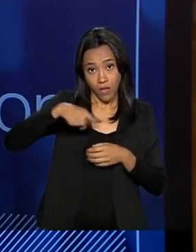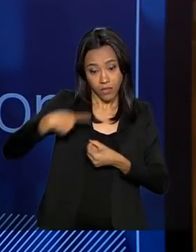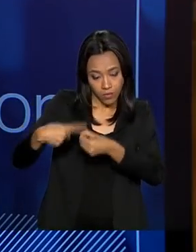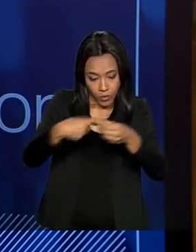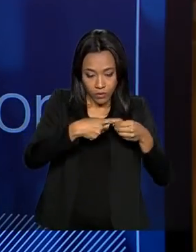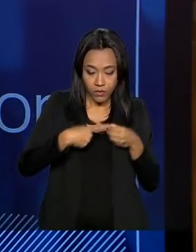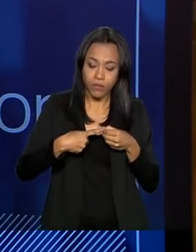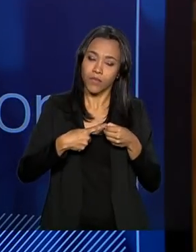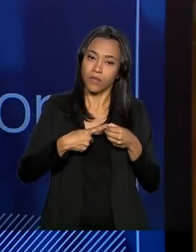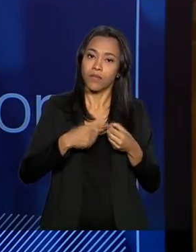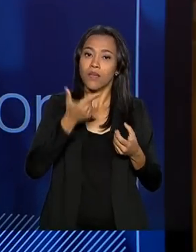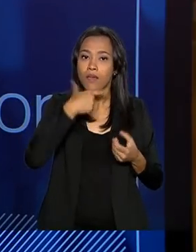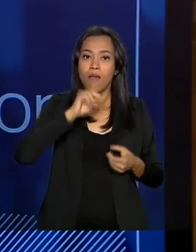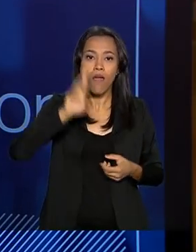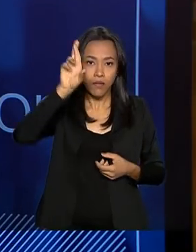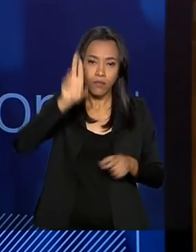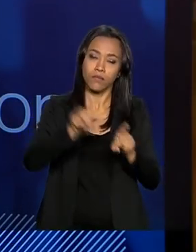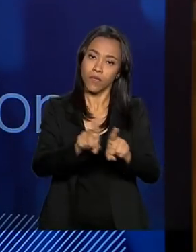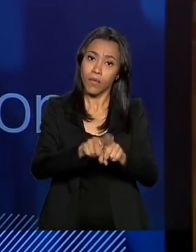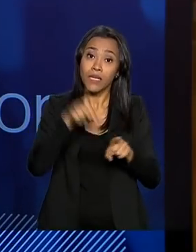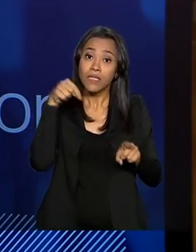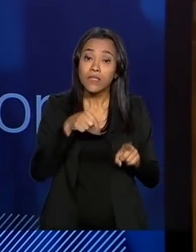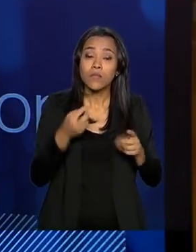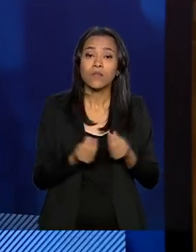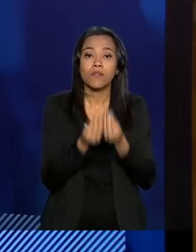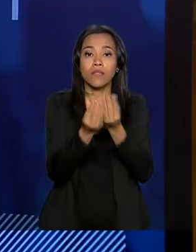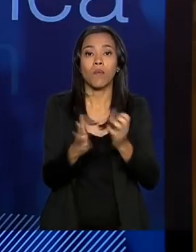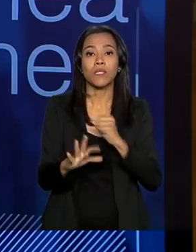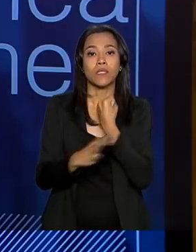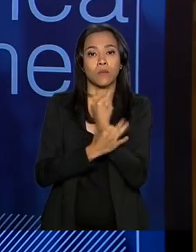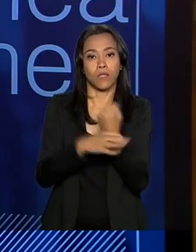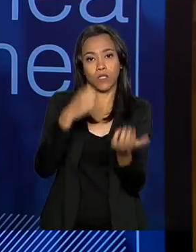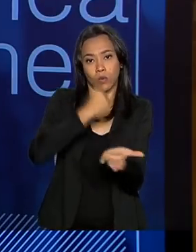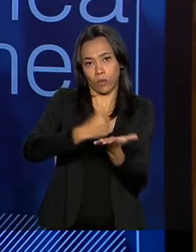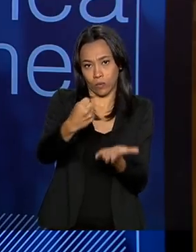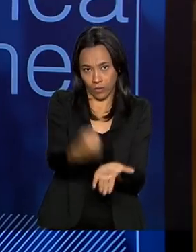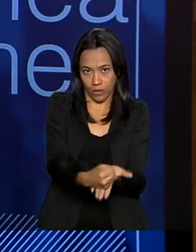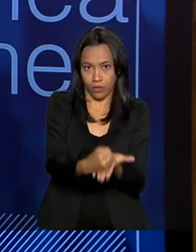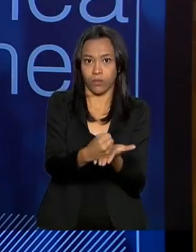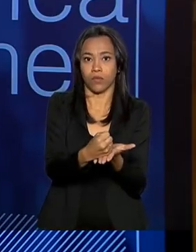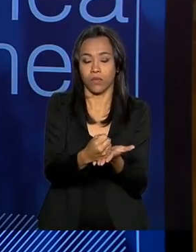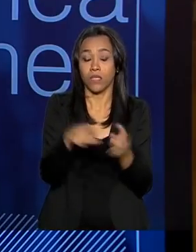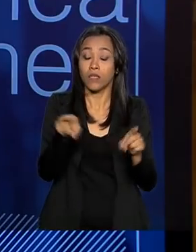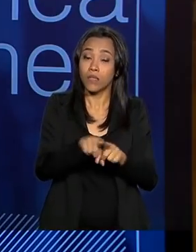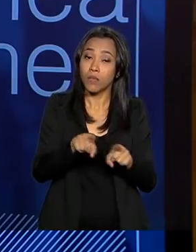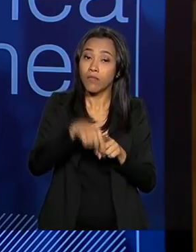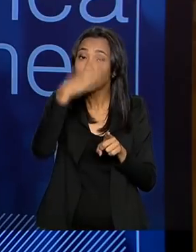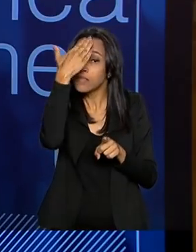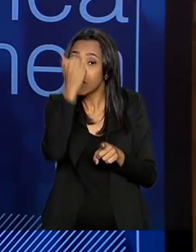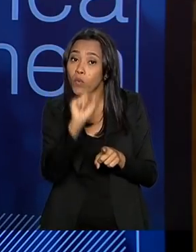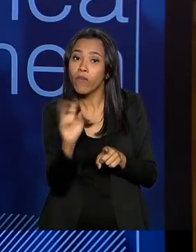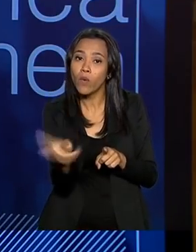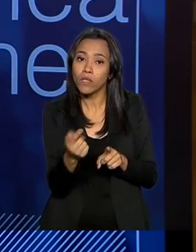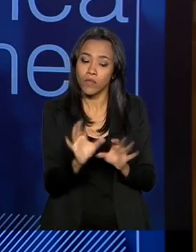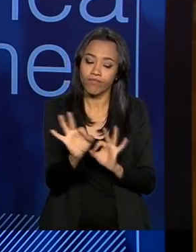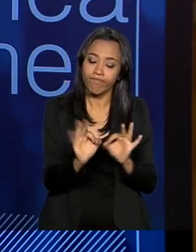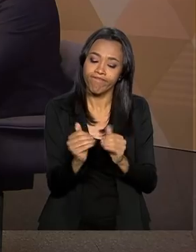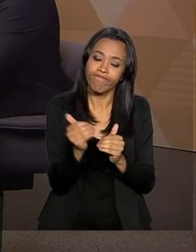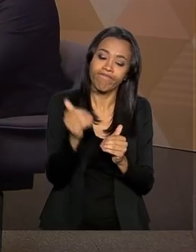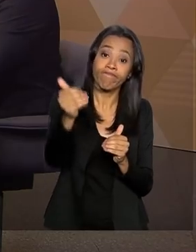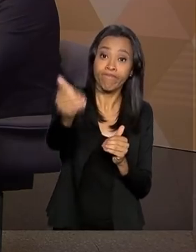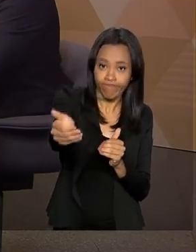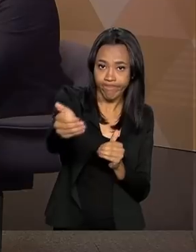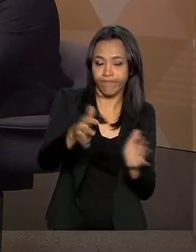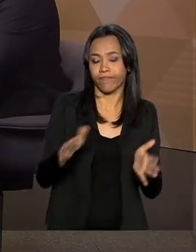titularidade também. Isso garante segurança dos contratos de programa e maior previsibilidade. E